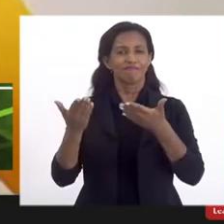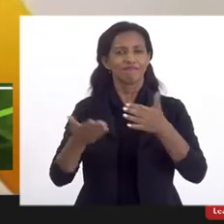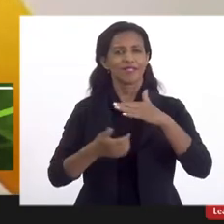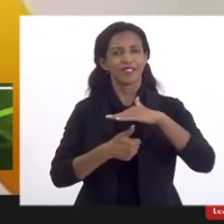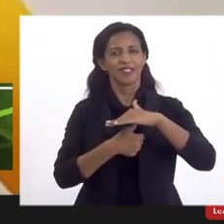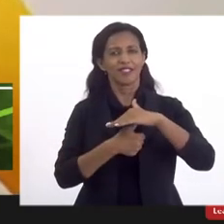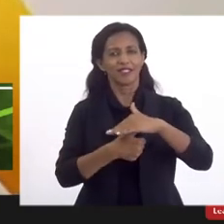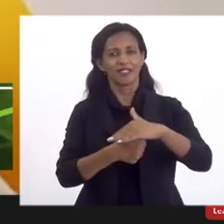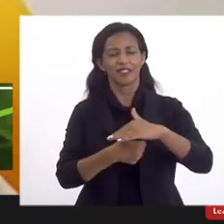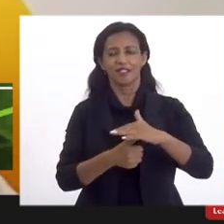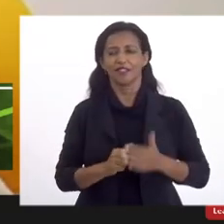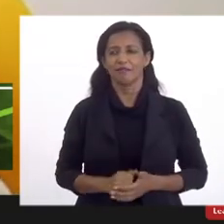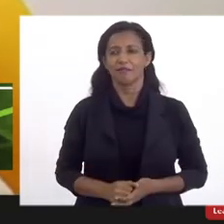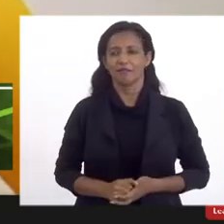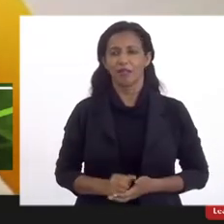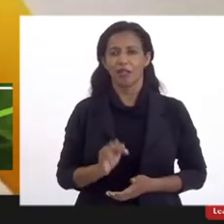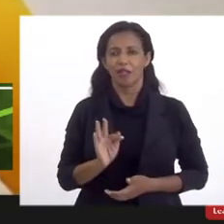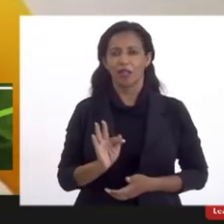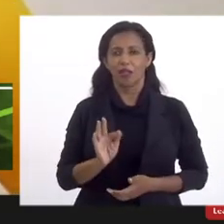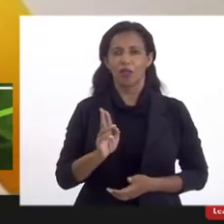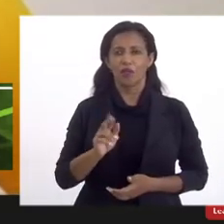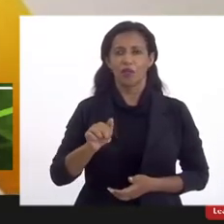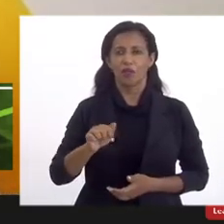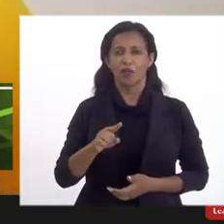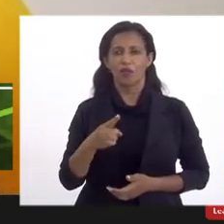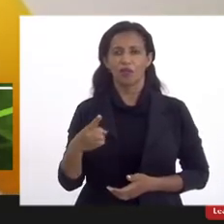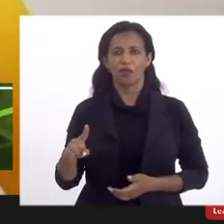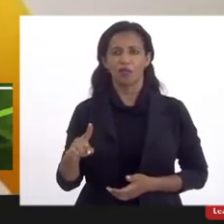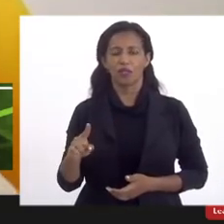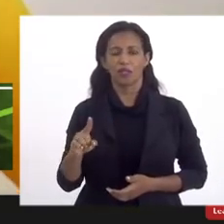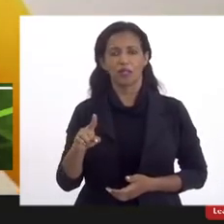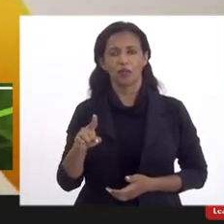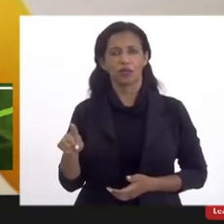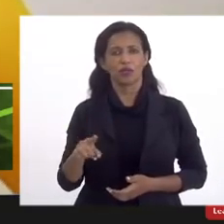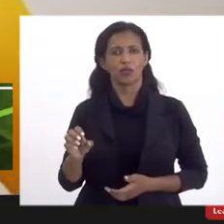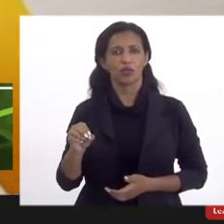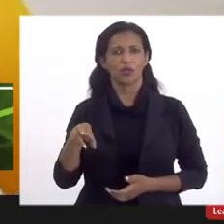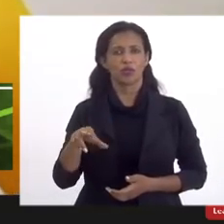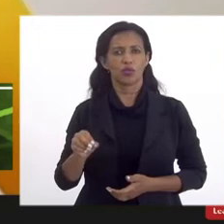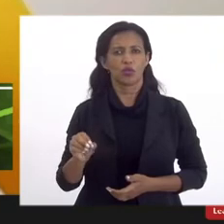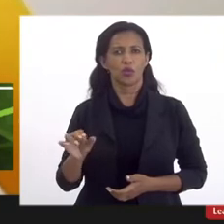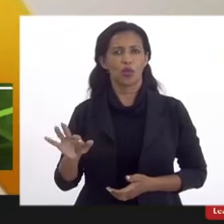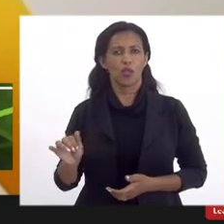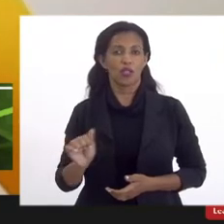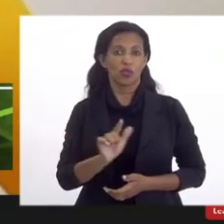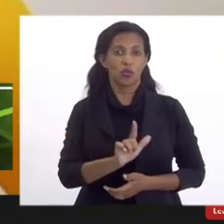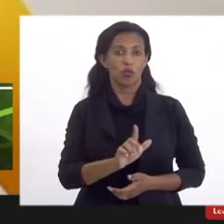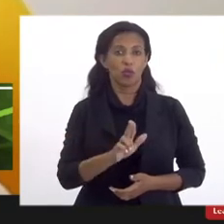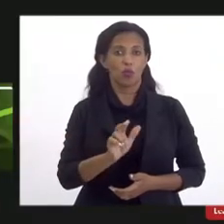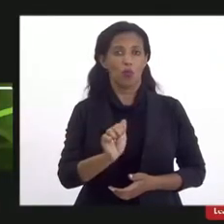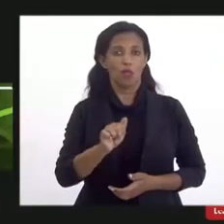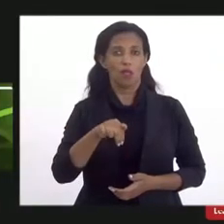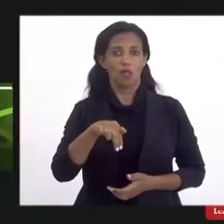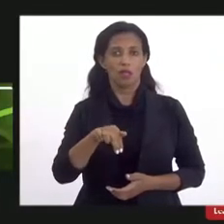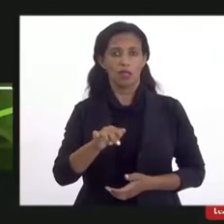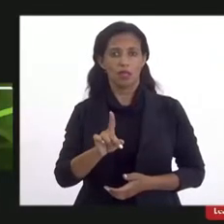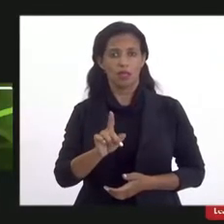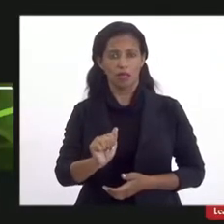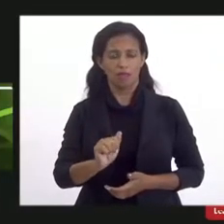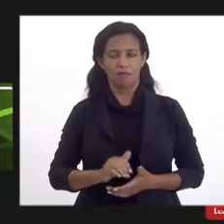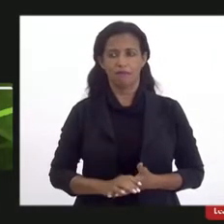da Fundação Centro Universitário da Zona Oeste, Luanda Moraes. Bom dia, Luanda.